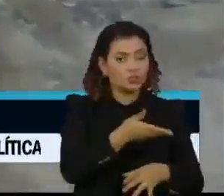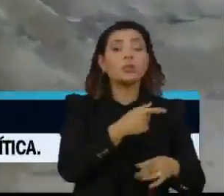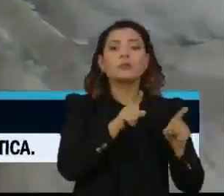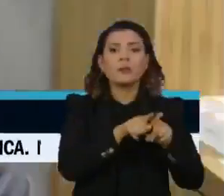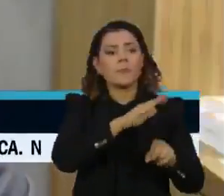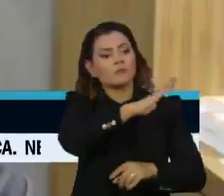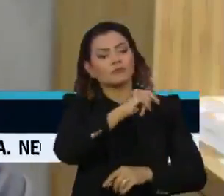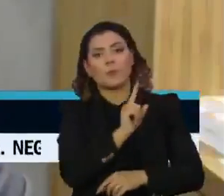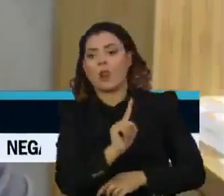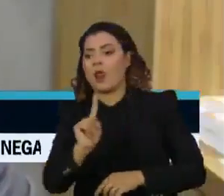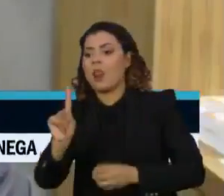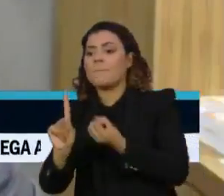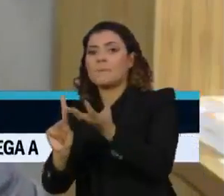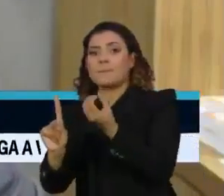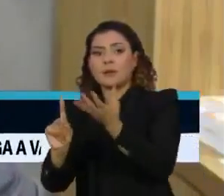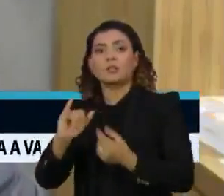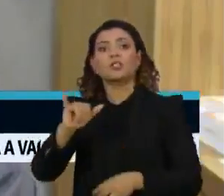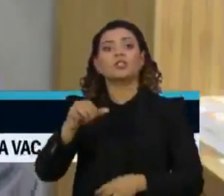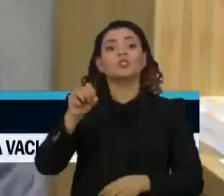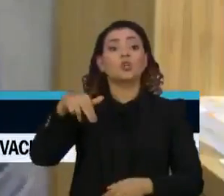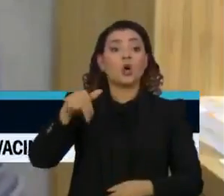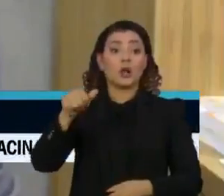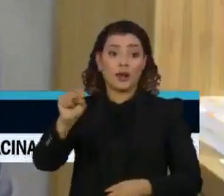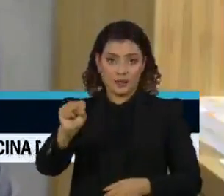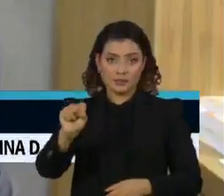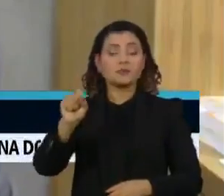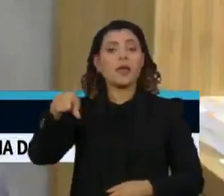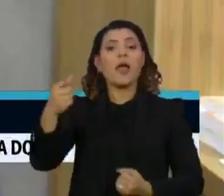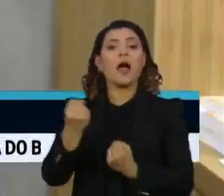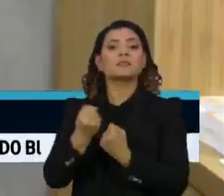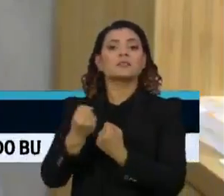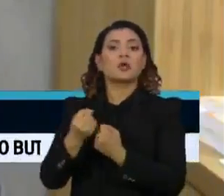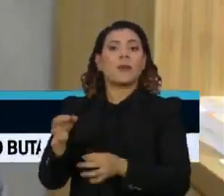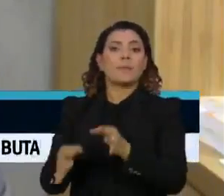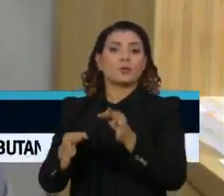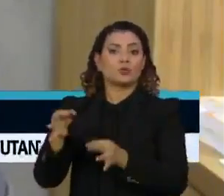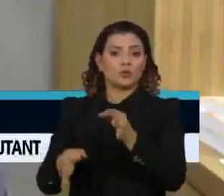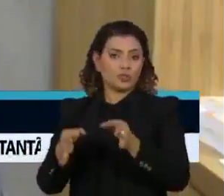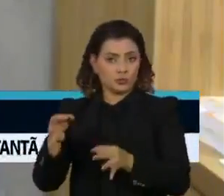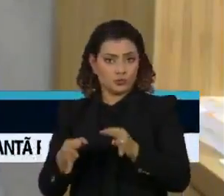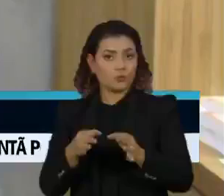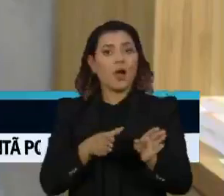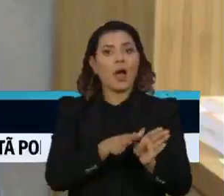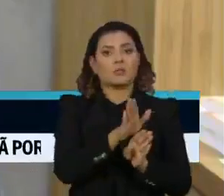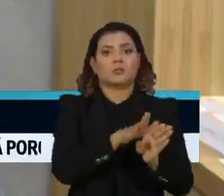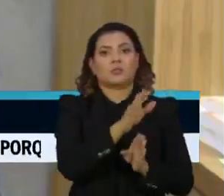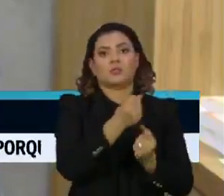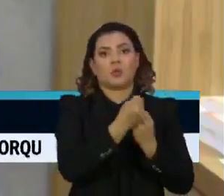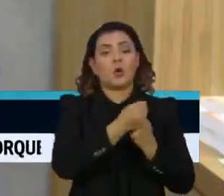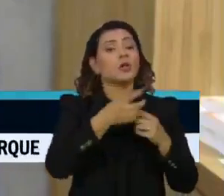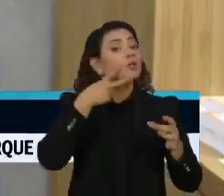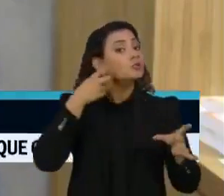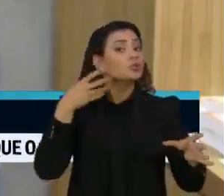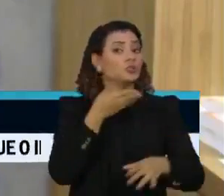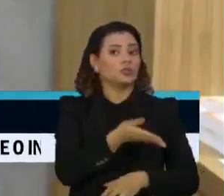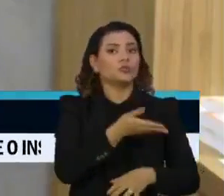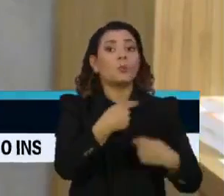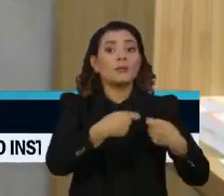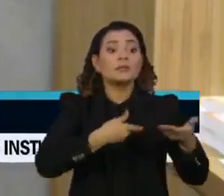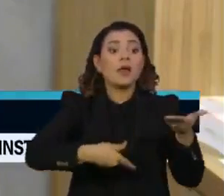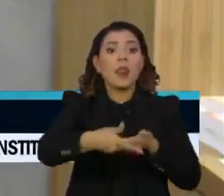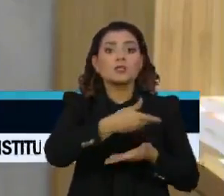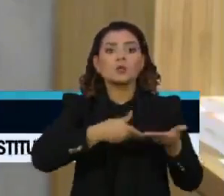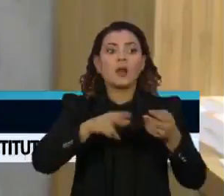esclarecimentos. O que o Jonas faz lá é um assessoramento jurídico naquilo que os índios precisam se